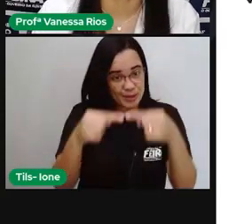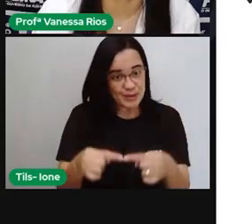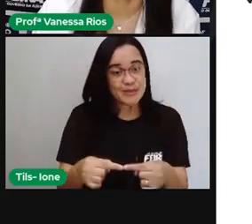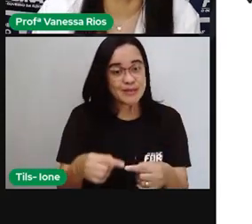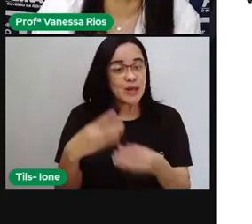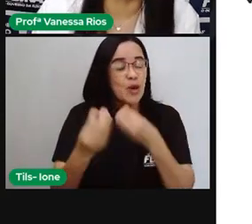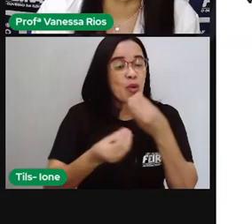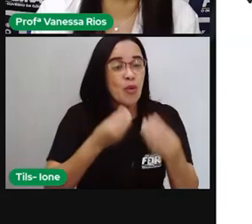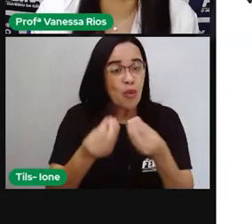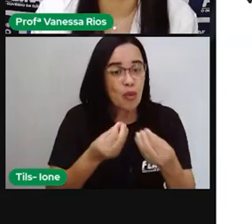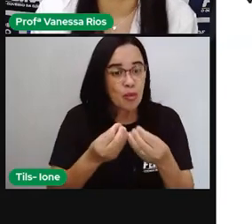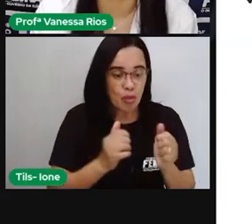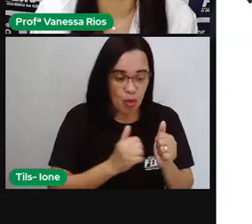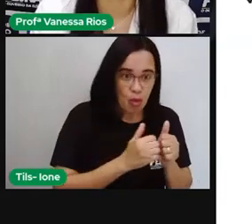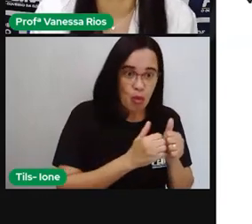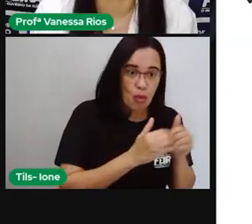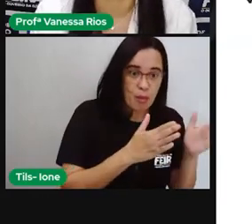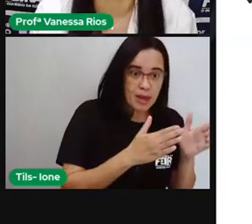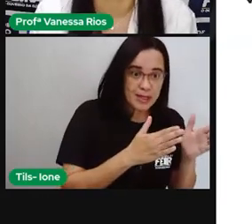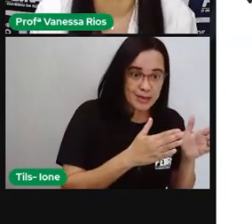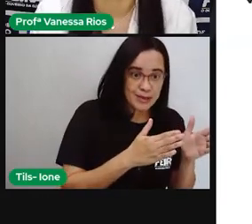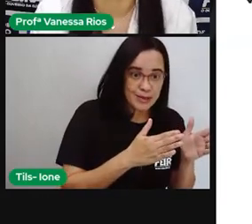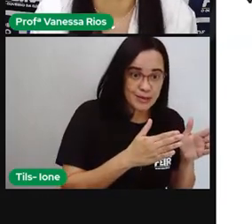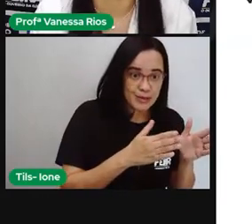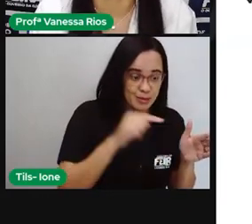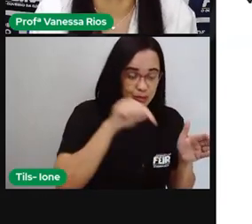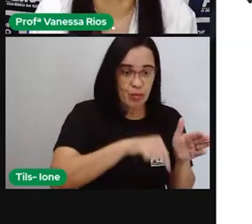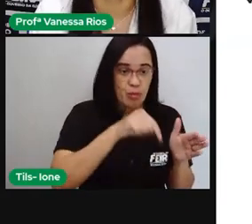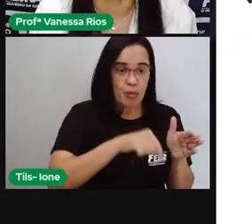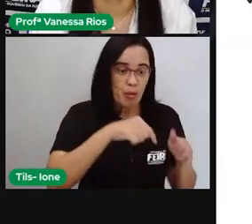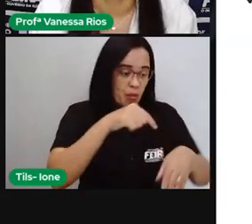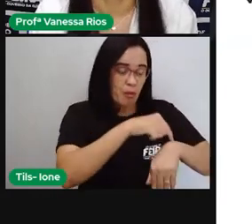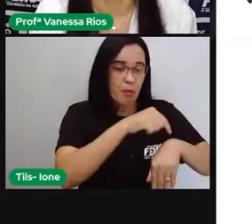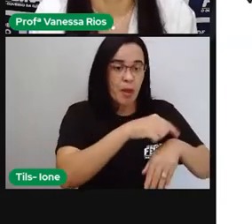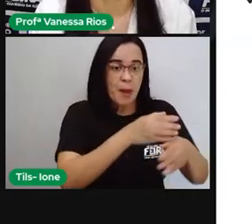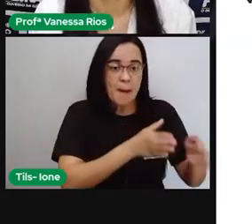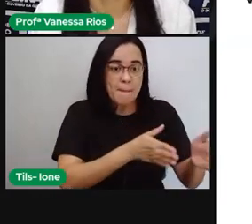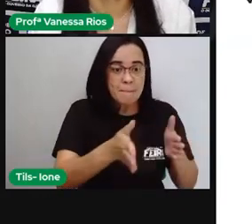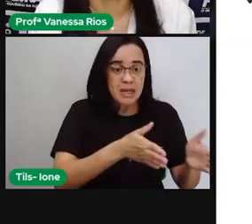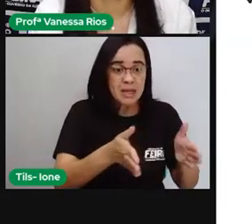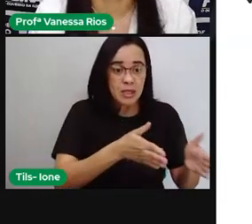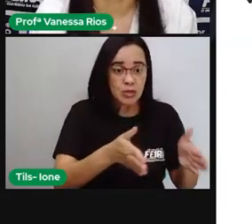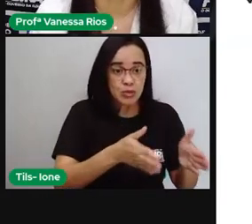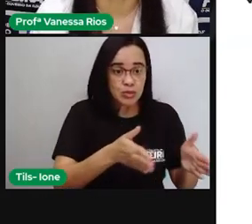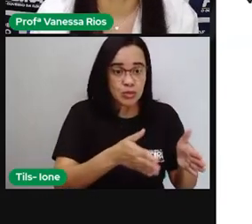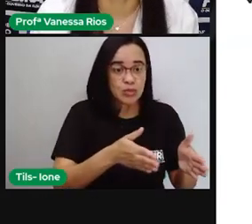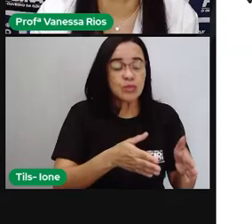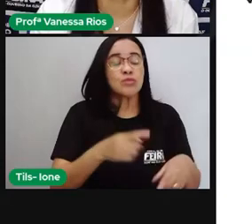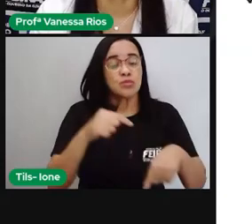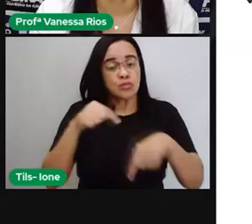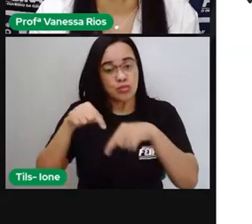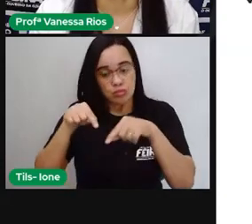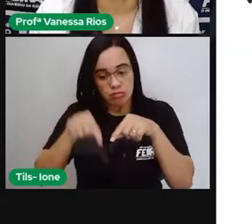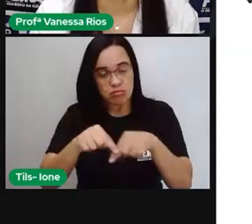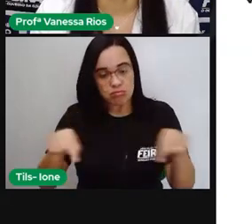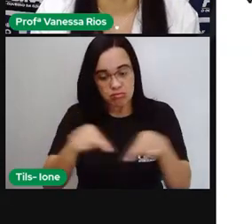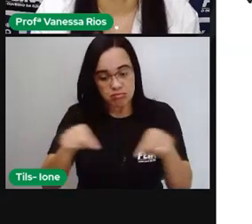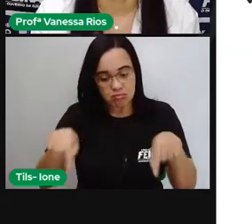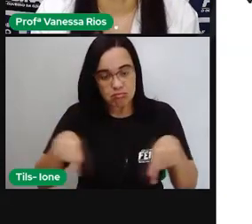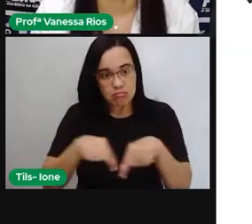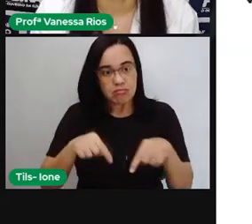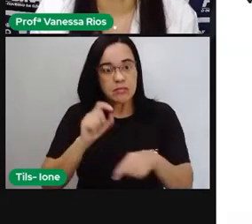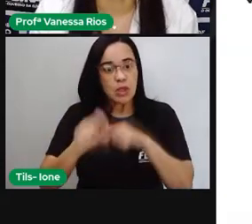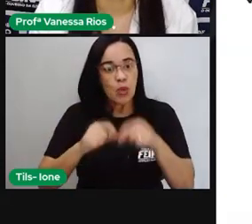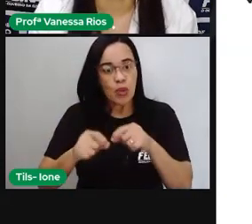vão começar a contar os fatos de quando a pessoa nasceu né onde nasceu como nasceu e vão